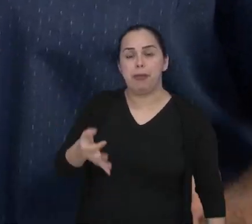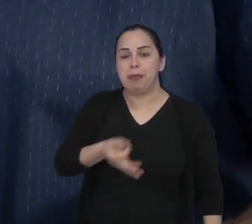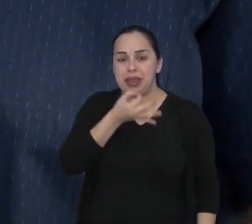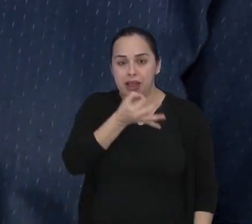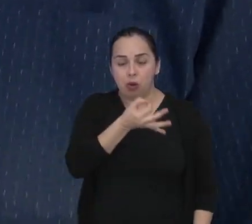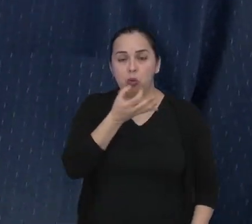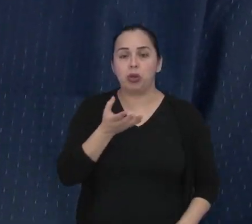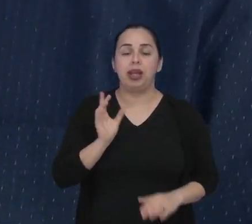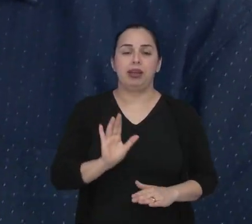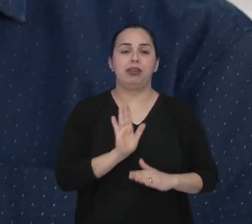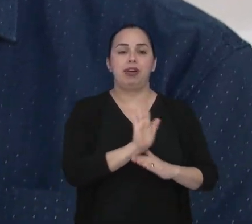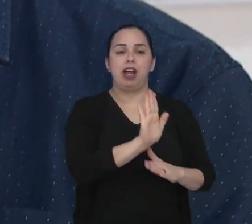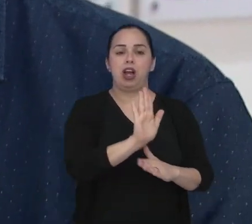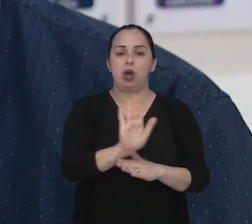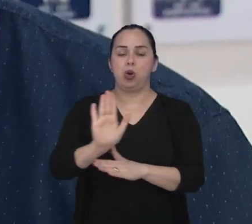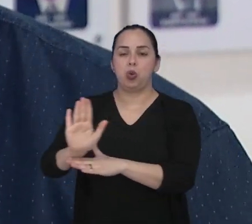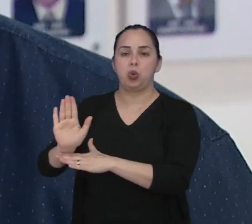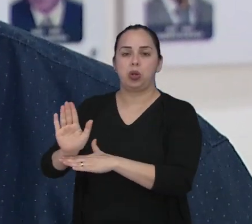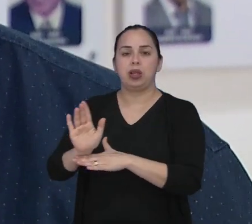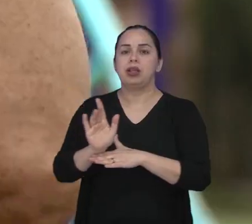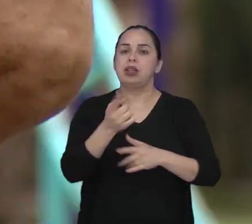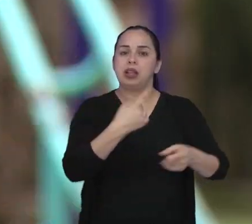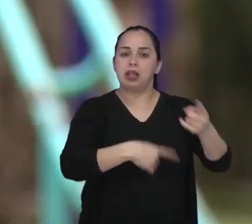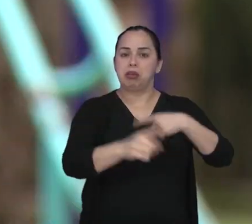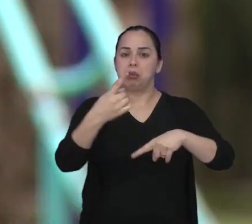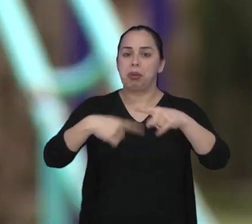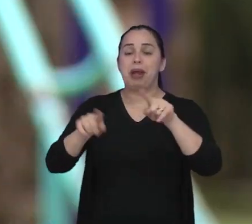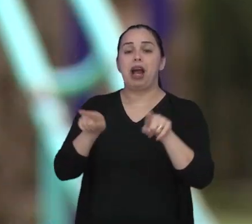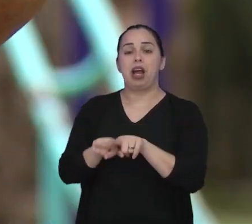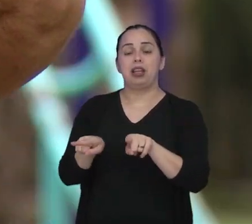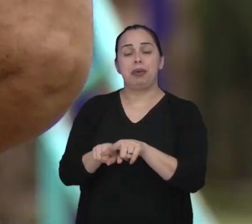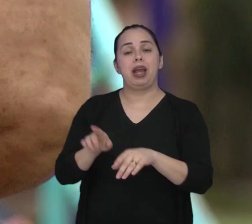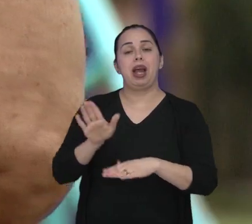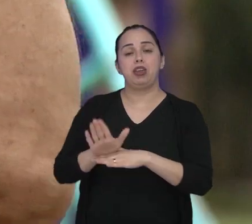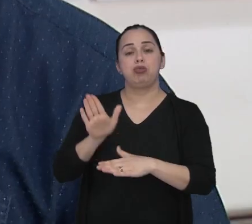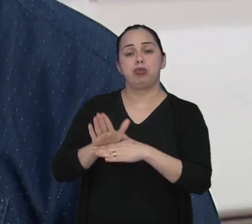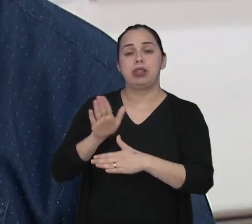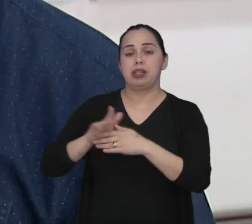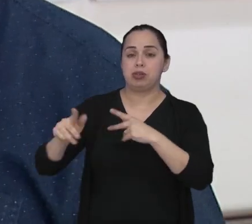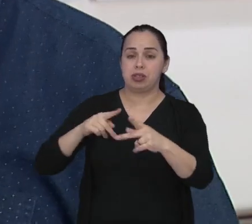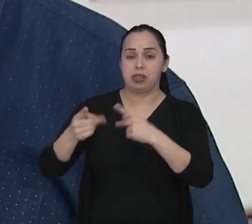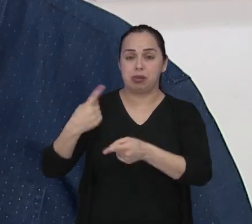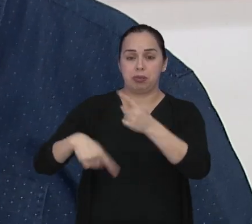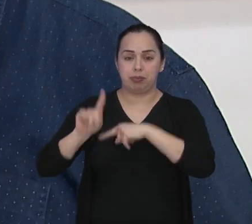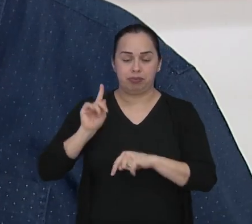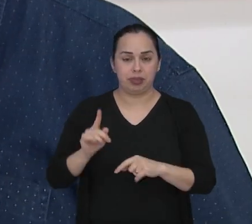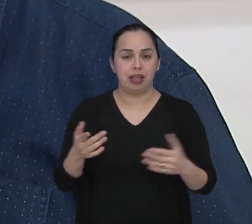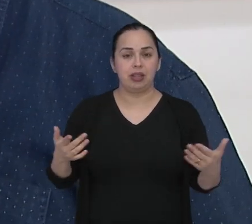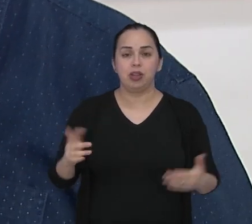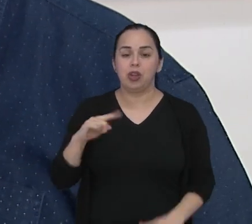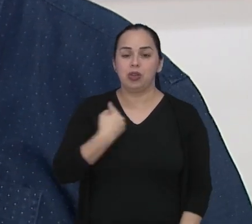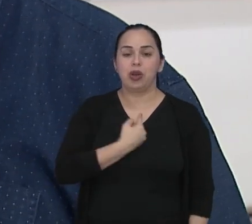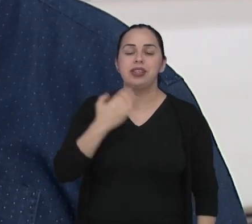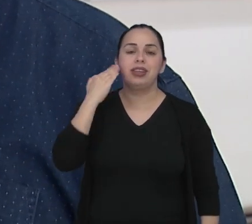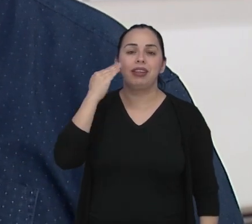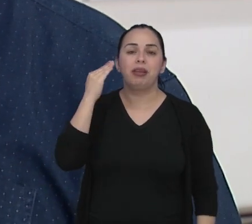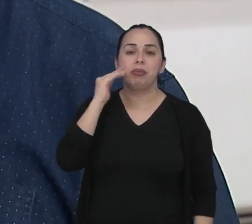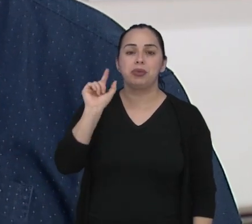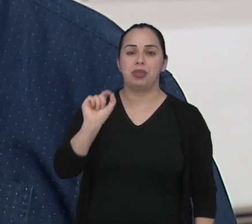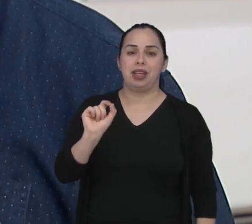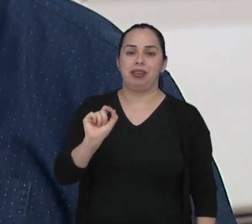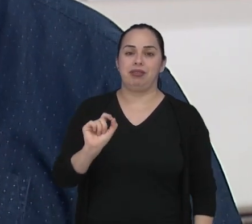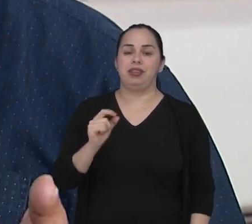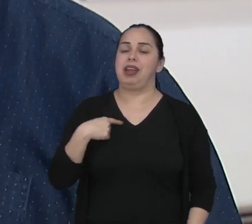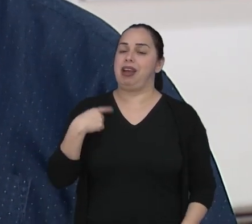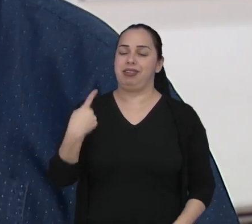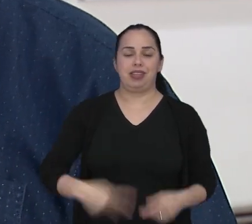Segundo Marcão, isso contribui diretamente para o desenvolvimento de São José. Sim, a gente entende que São José dos Campos é uma cidade diferenciada no